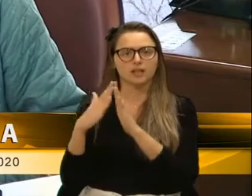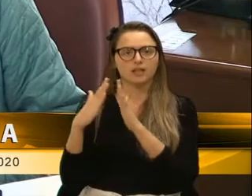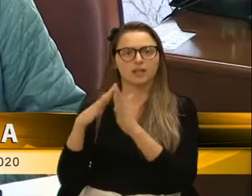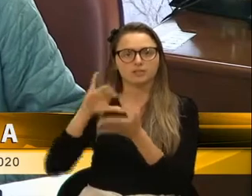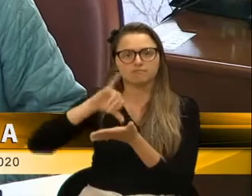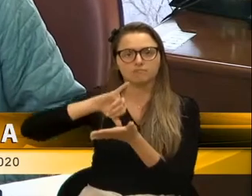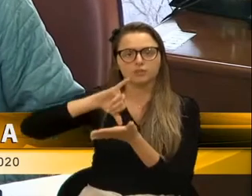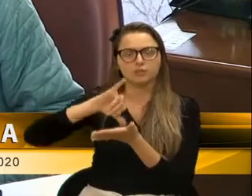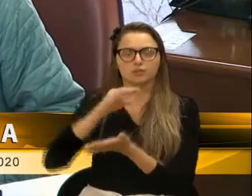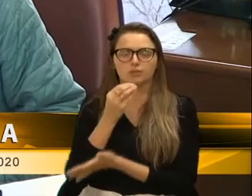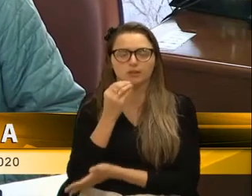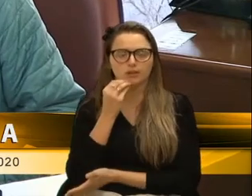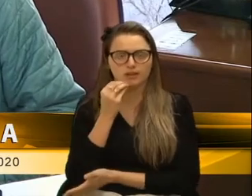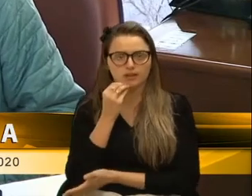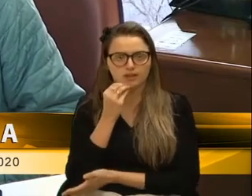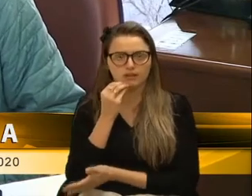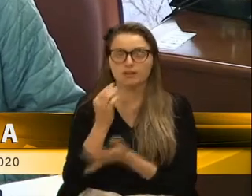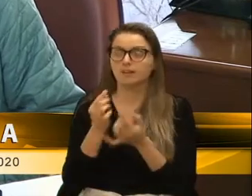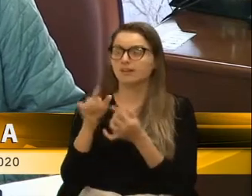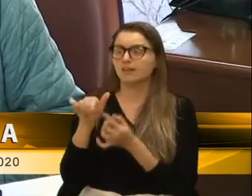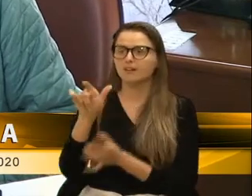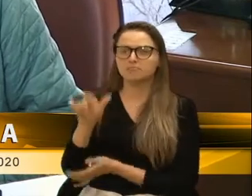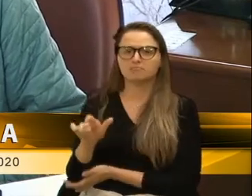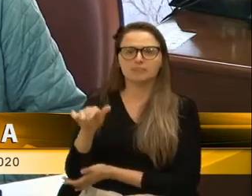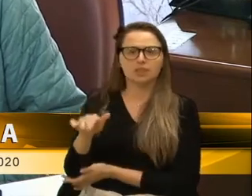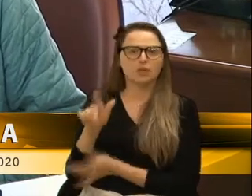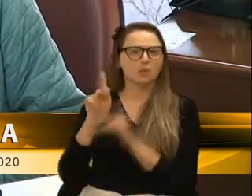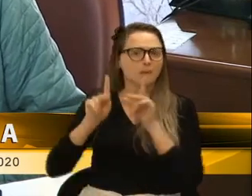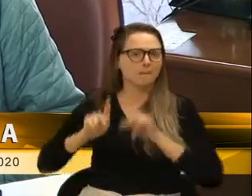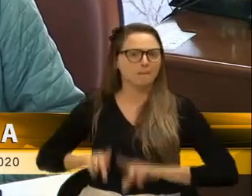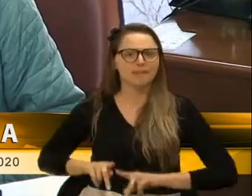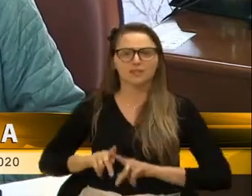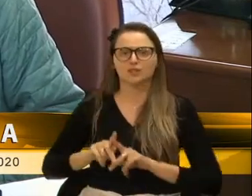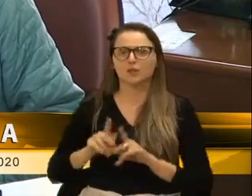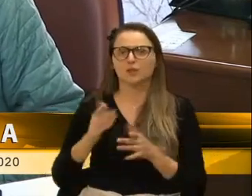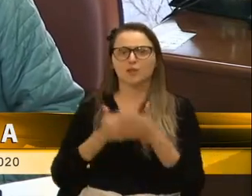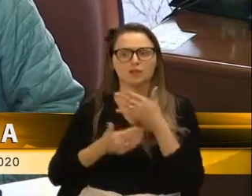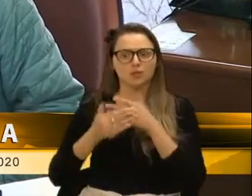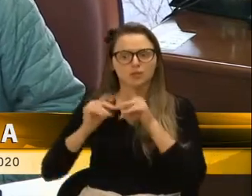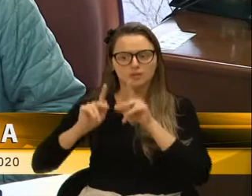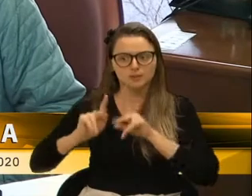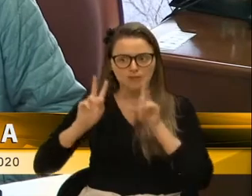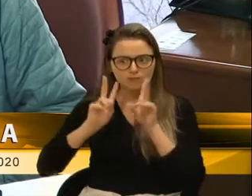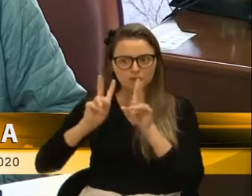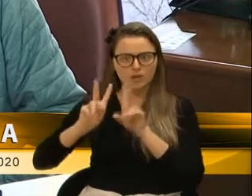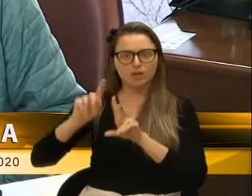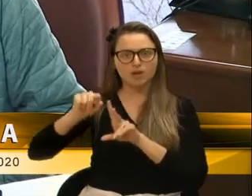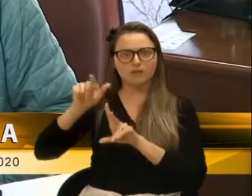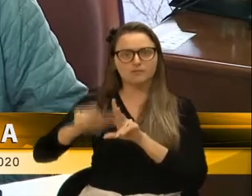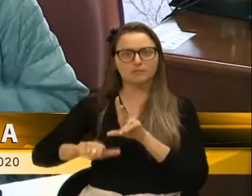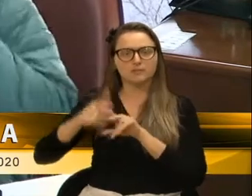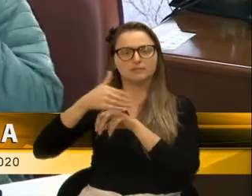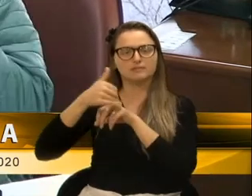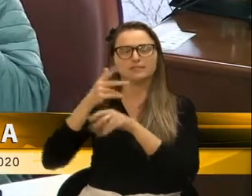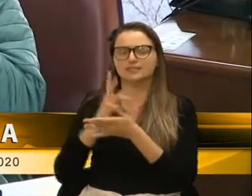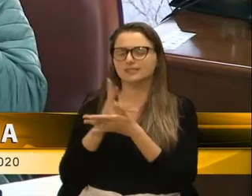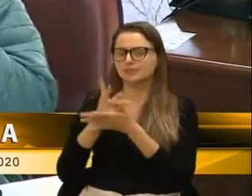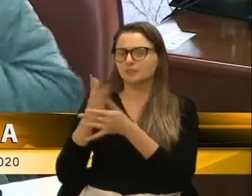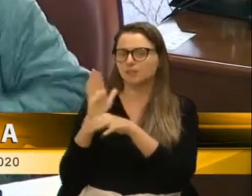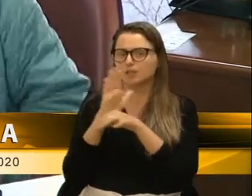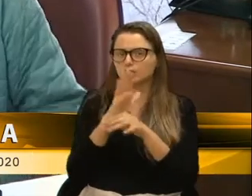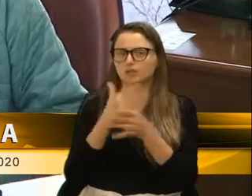de Anarrec, mas ele era uma pessoa super bem vista e sempre pronta para ajudar na